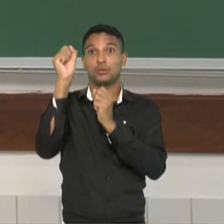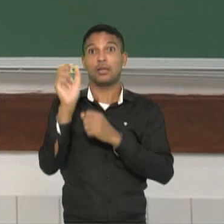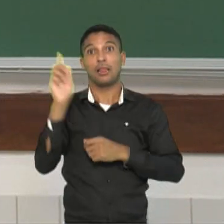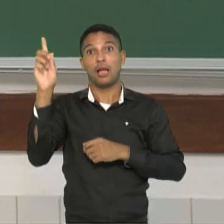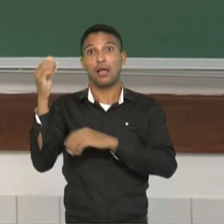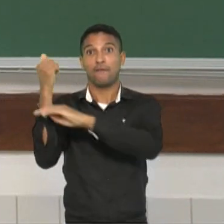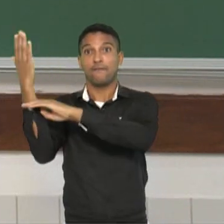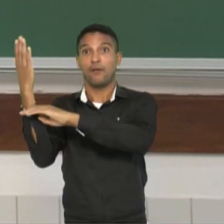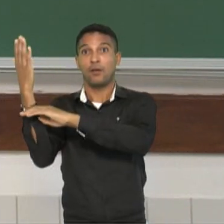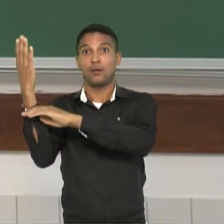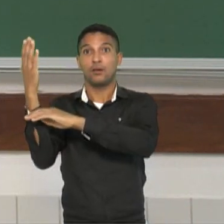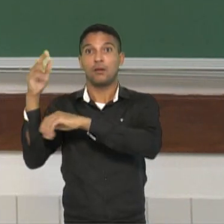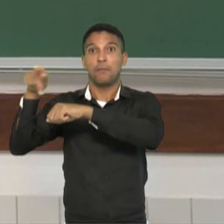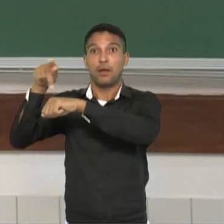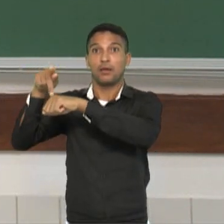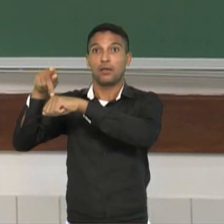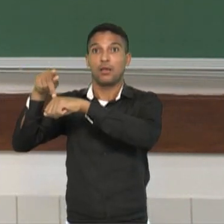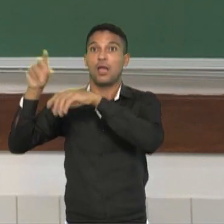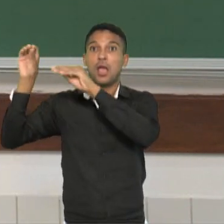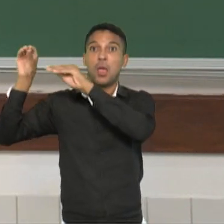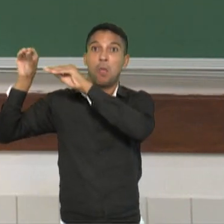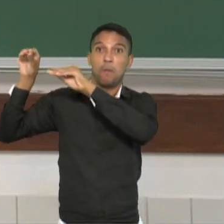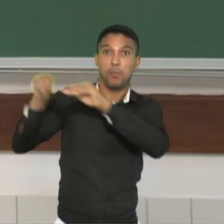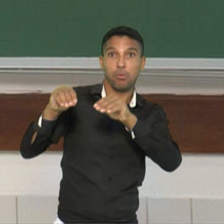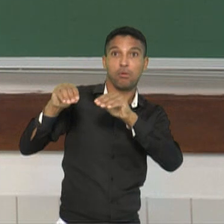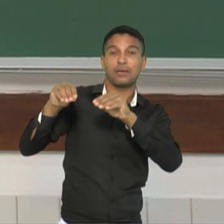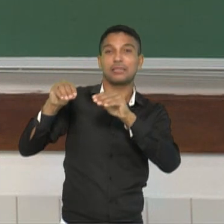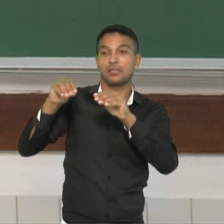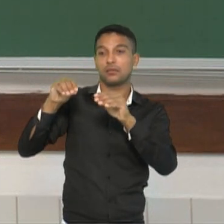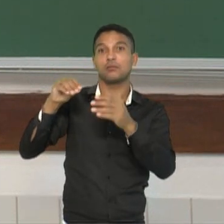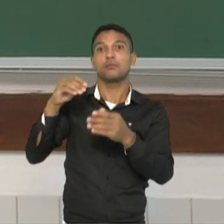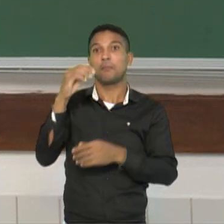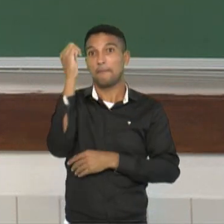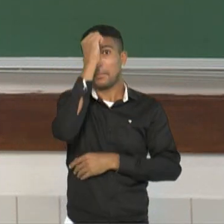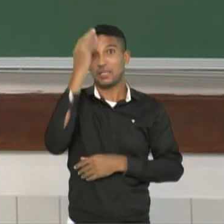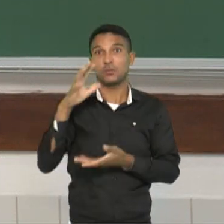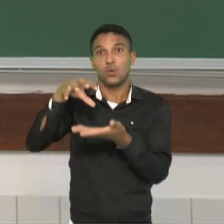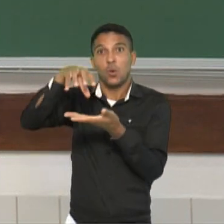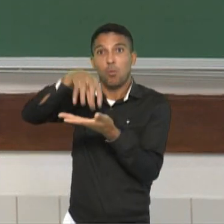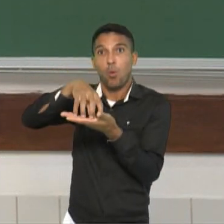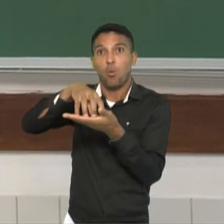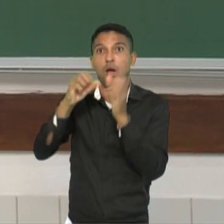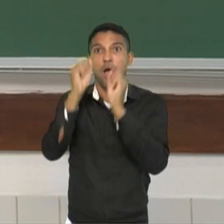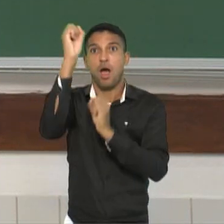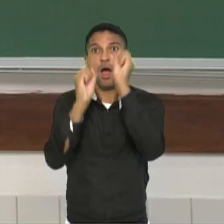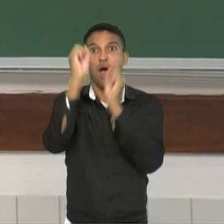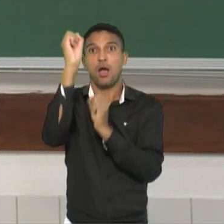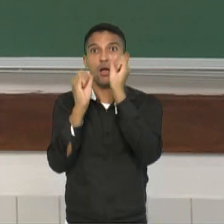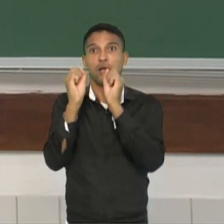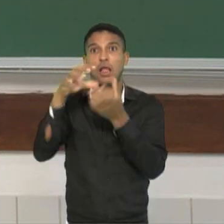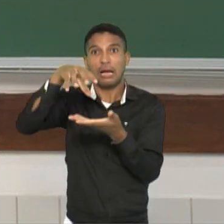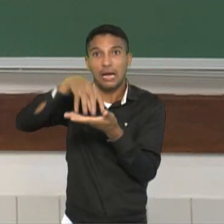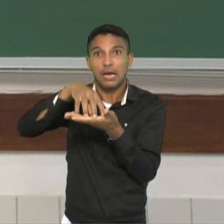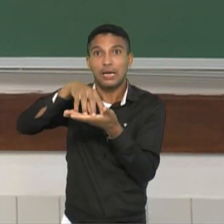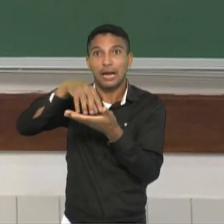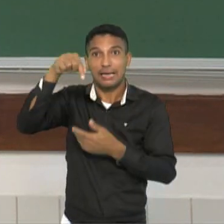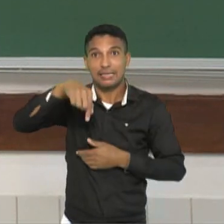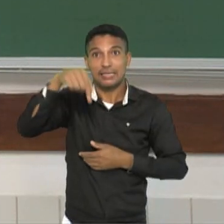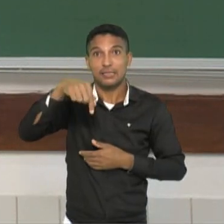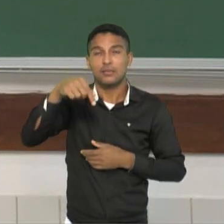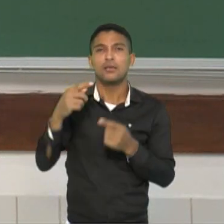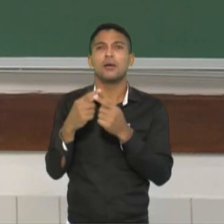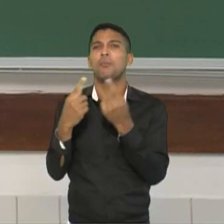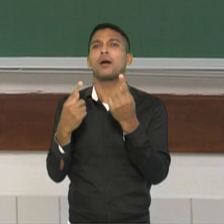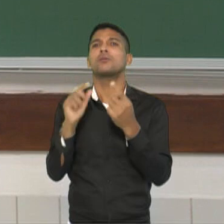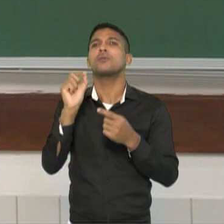que será que o Brasil oferta de oportunidades para que essas indústrias queiram estar aqui? E isso está relacionado com